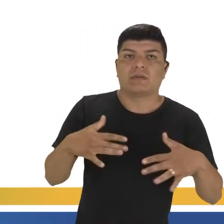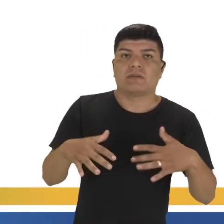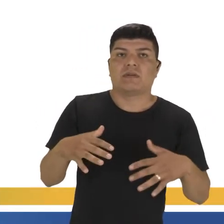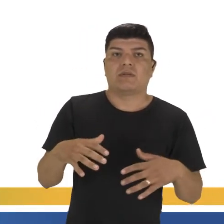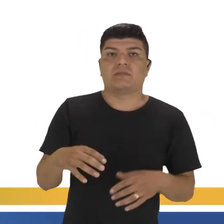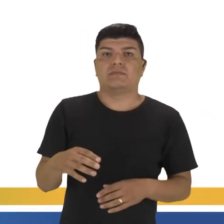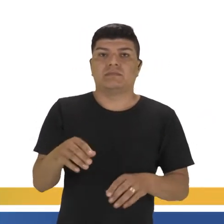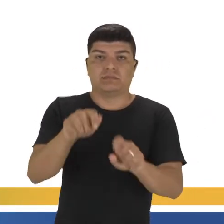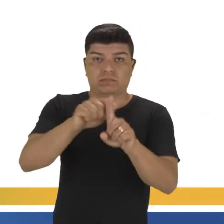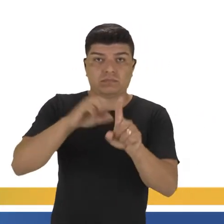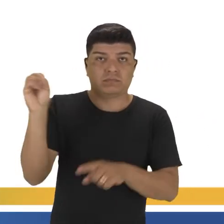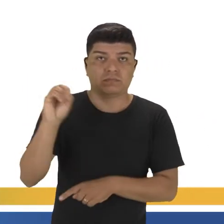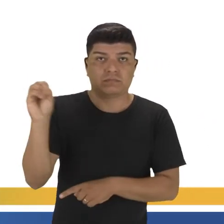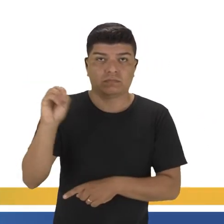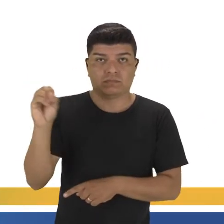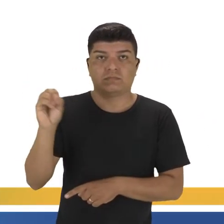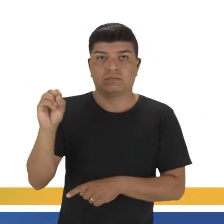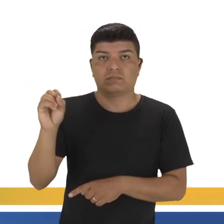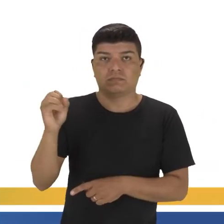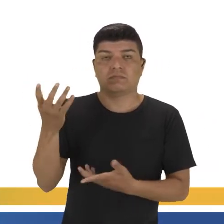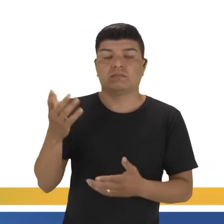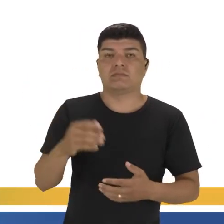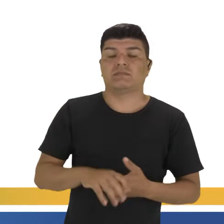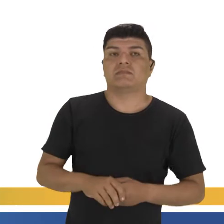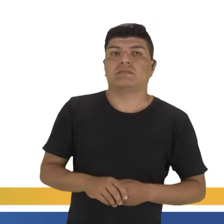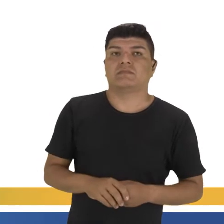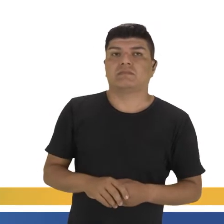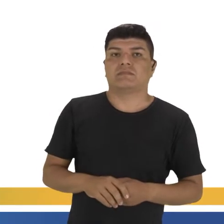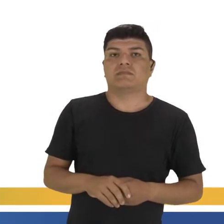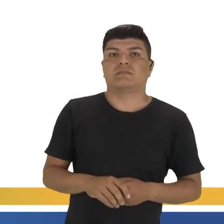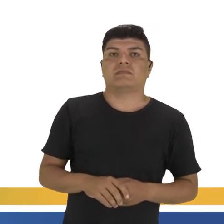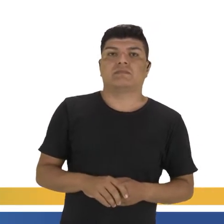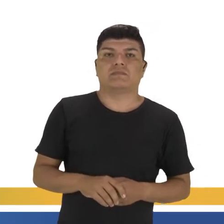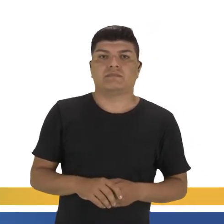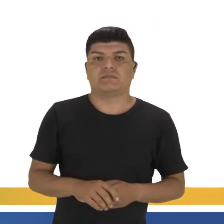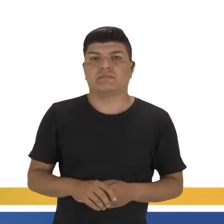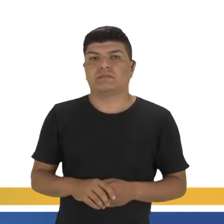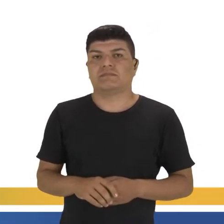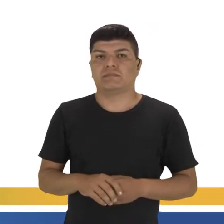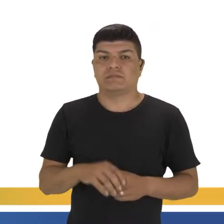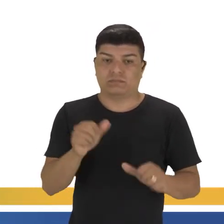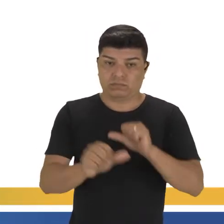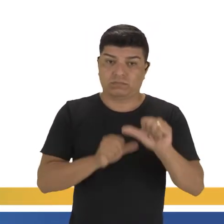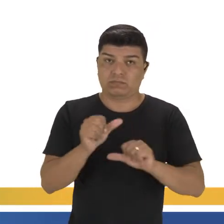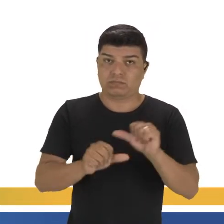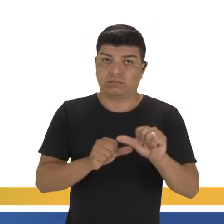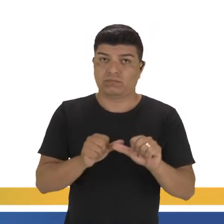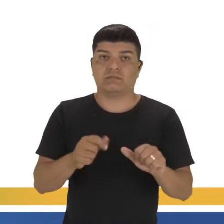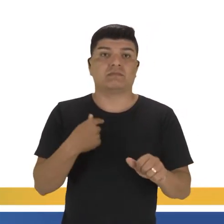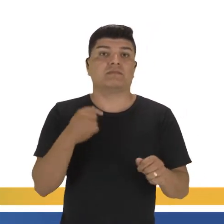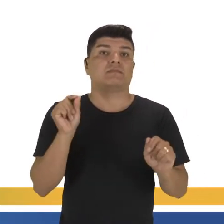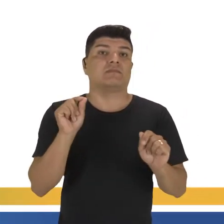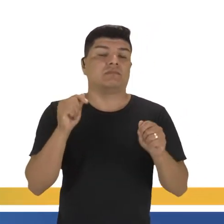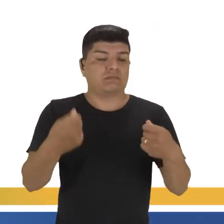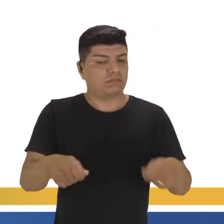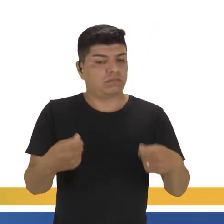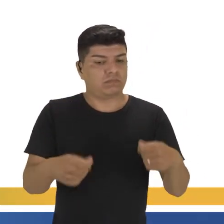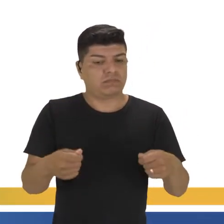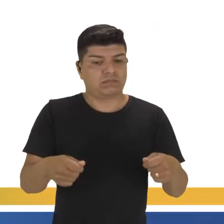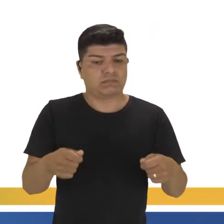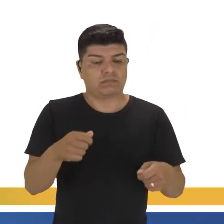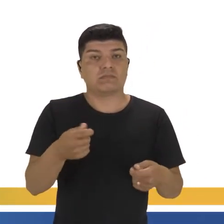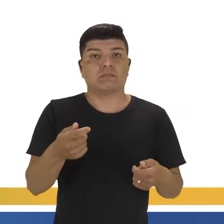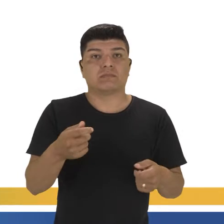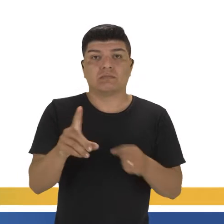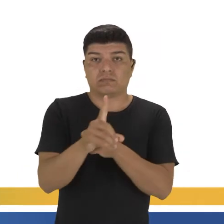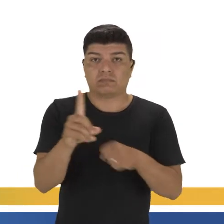de outubro, Kizar prometeu reformas. Estas reformas, queridos, elas seriam aí uma necessidade básica da